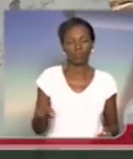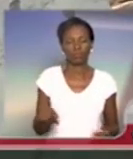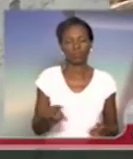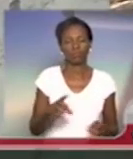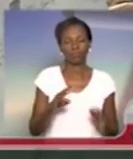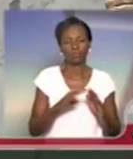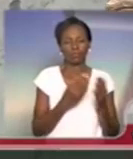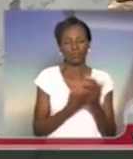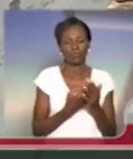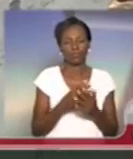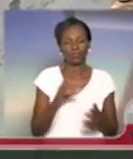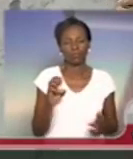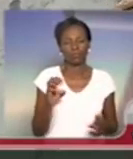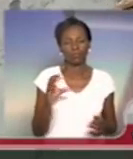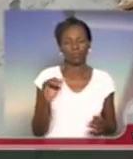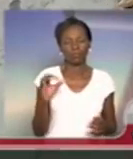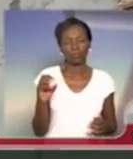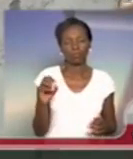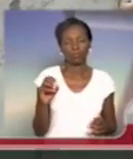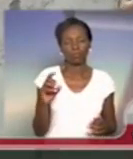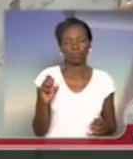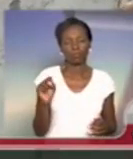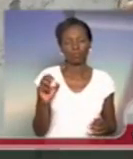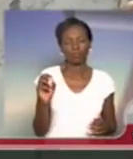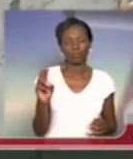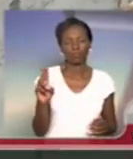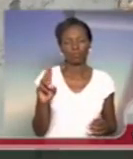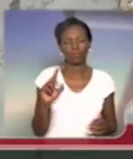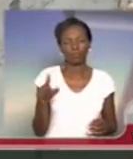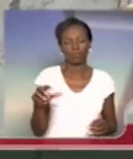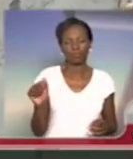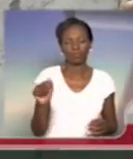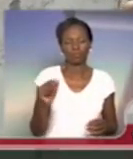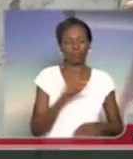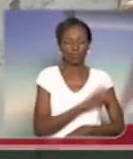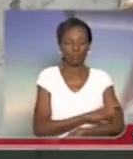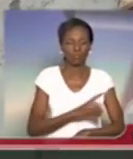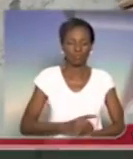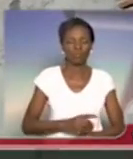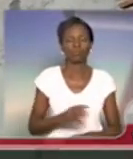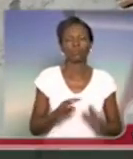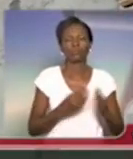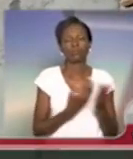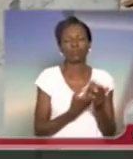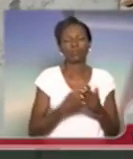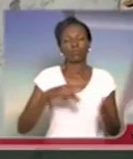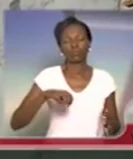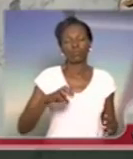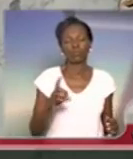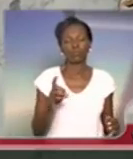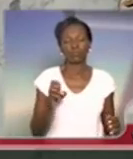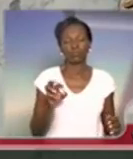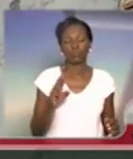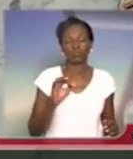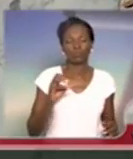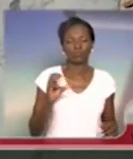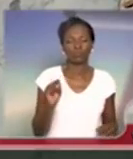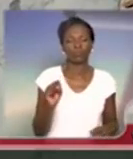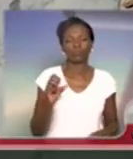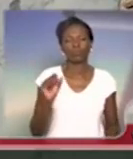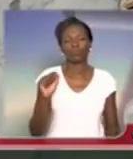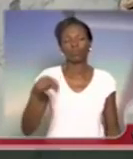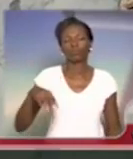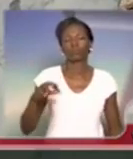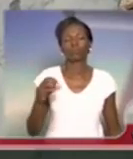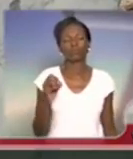Cunha, que fica também em Diadema. A escola estadual Pedro Saboia de Medeiros, Chacra Santo Antônio. A escola estadual Sinha Pantoja,